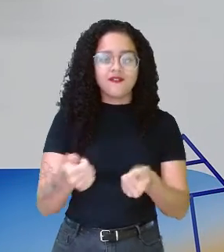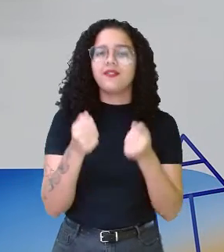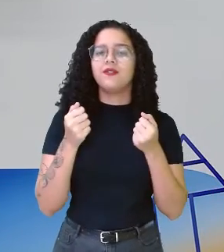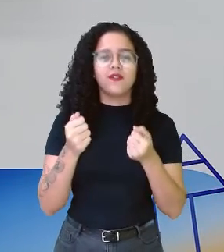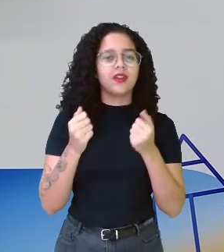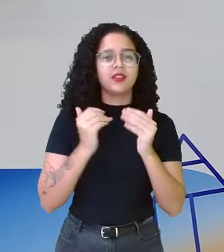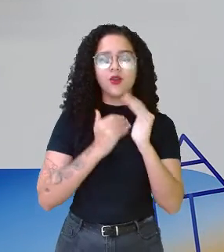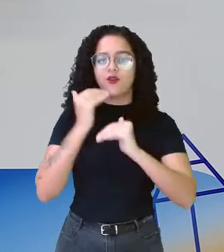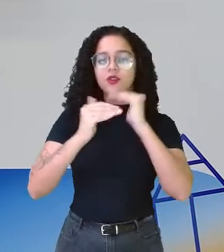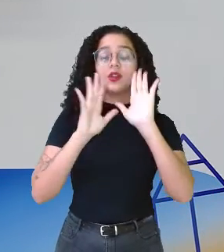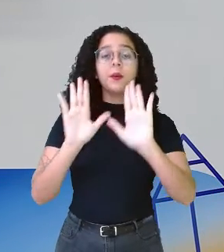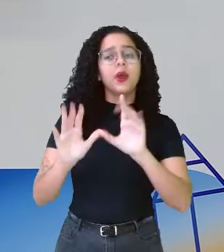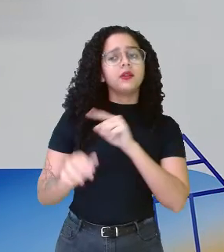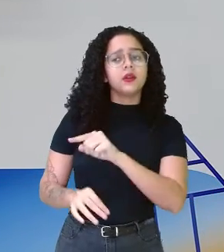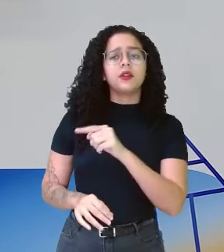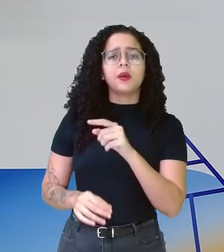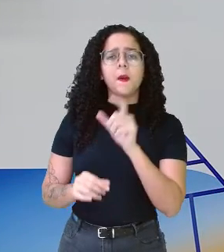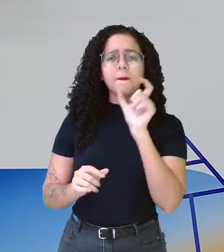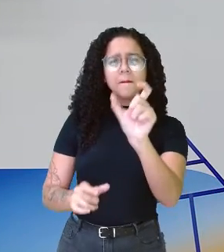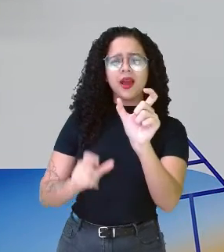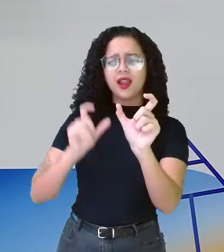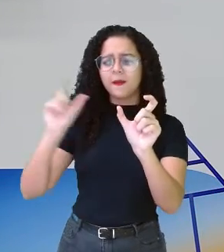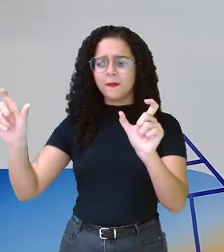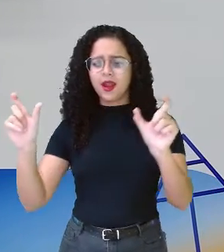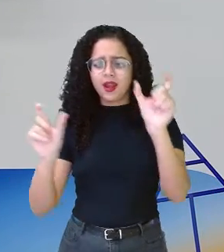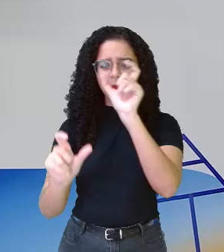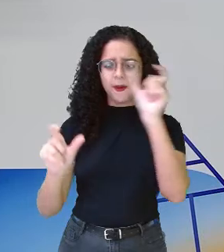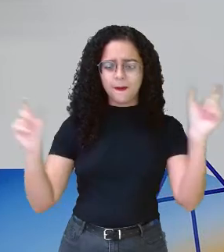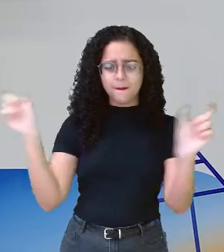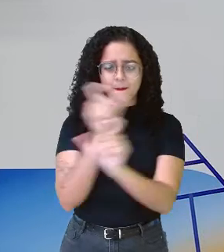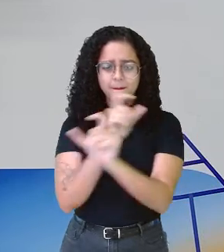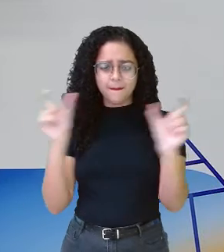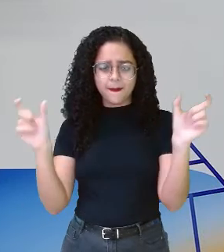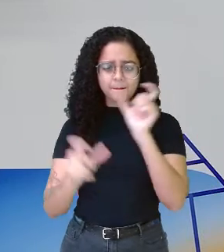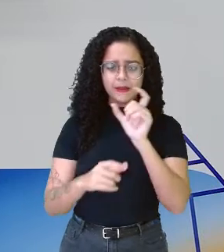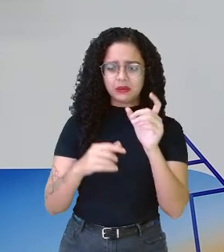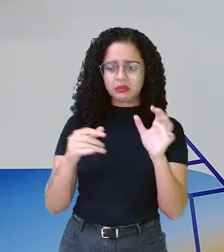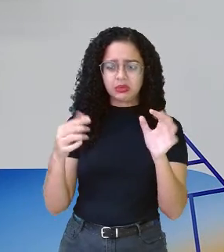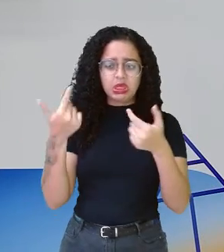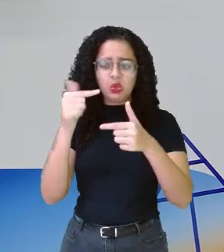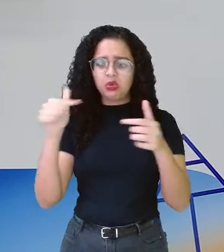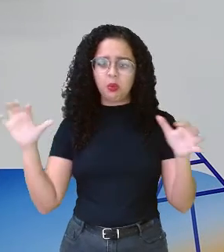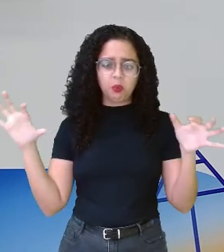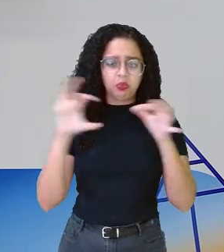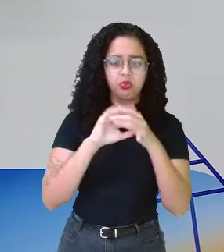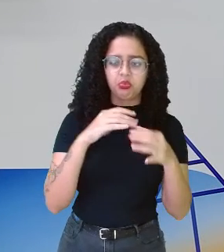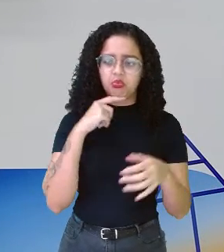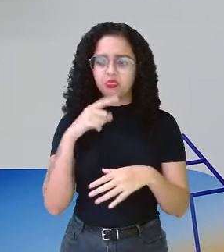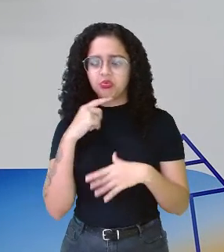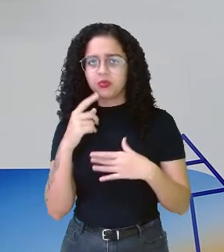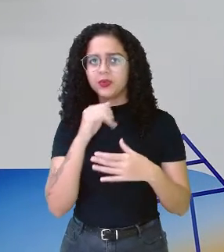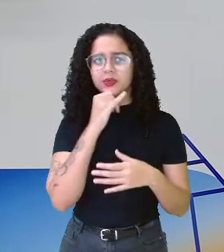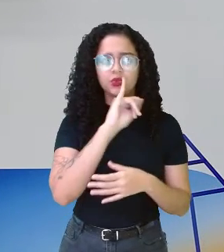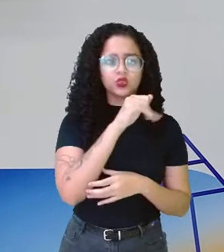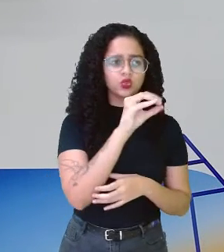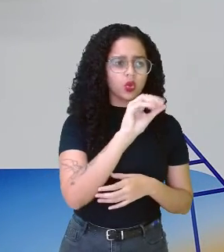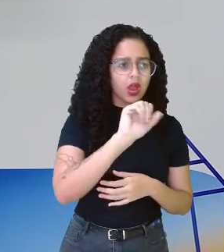avanço. Agora, se ele coloca palavras aleatórias, sem conexões nenhuma, João,